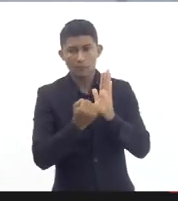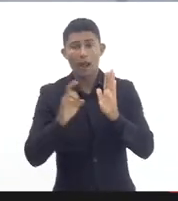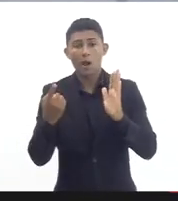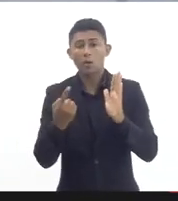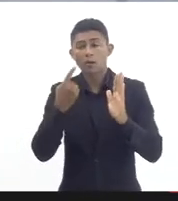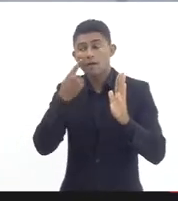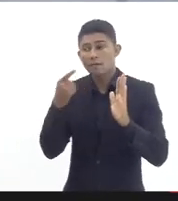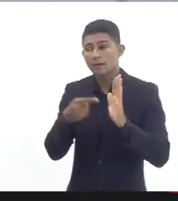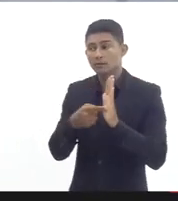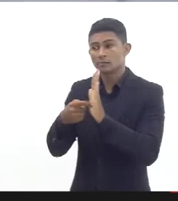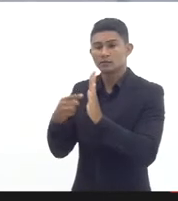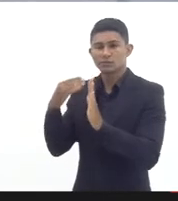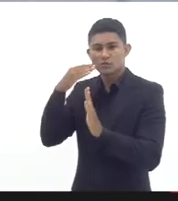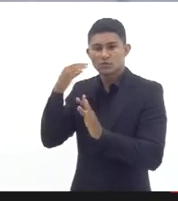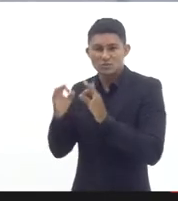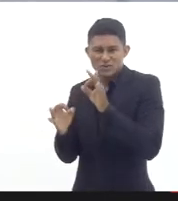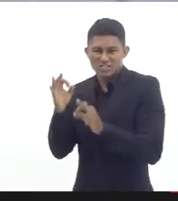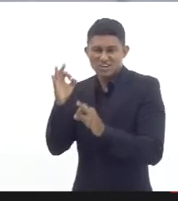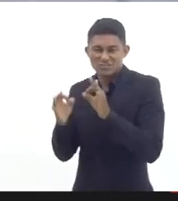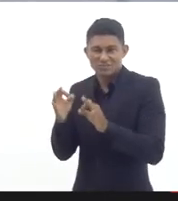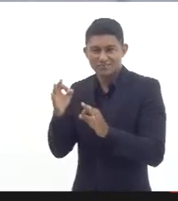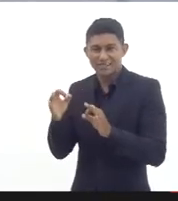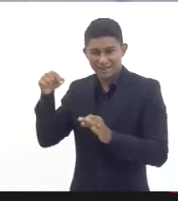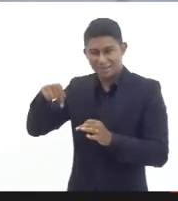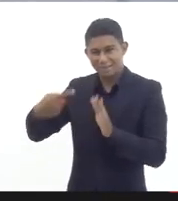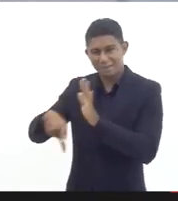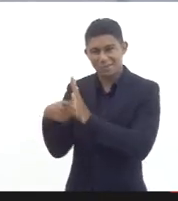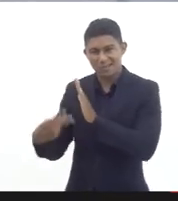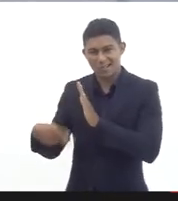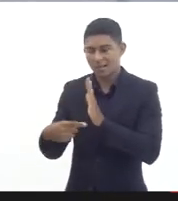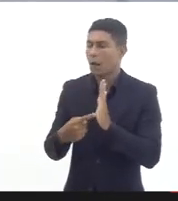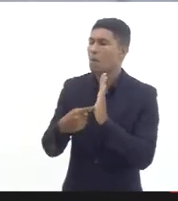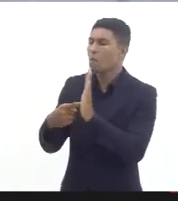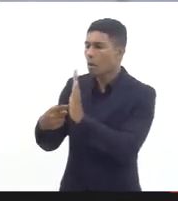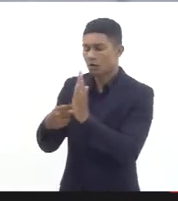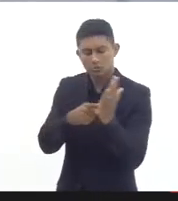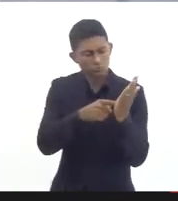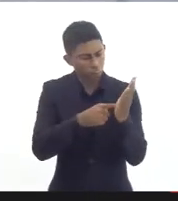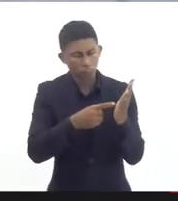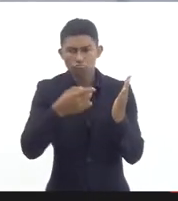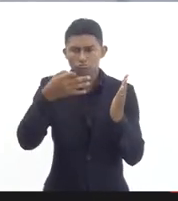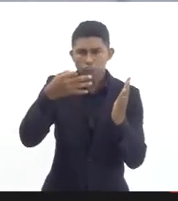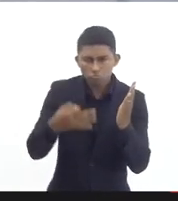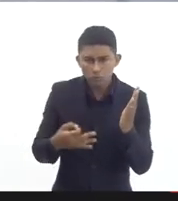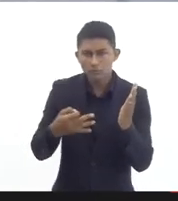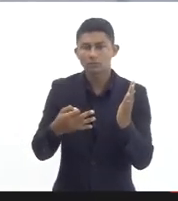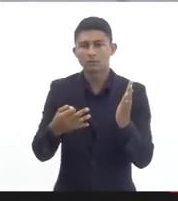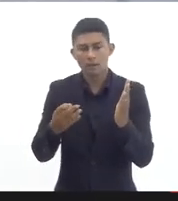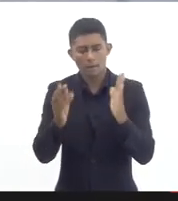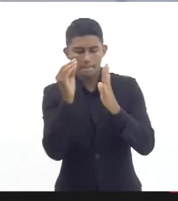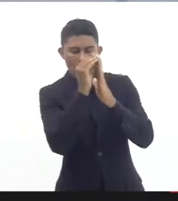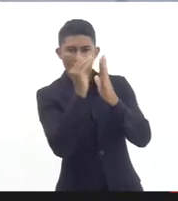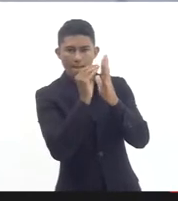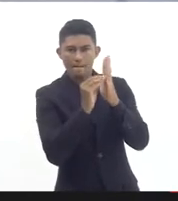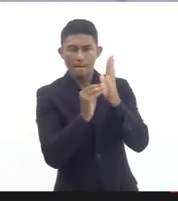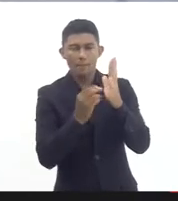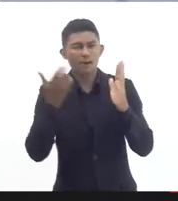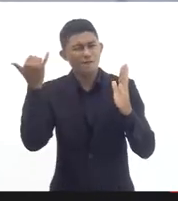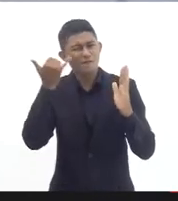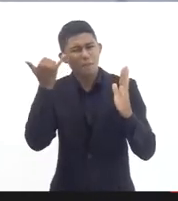a Liliane da Comissar pediu para que nós puséssemos no papel todas essas alegações todos os nossos números